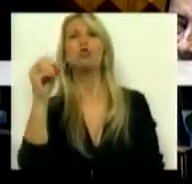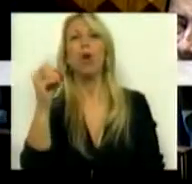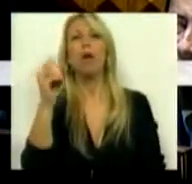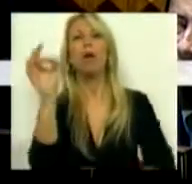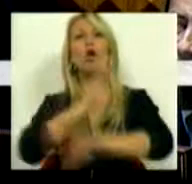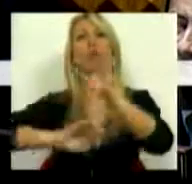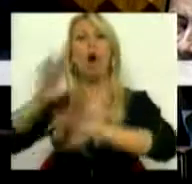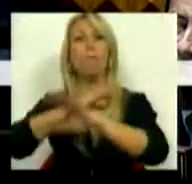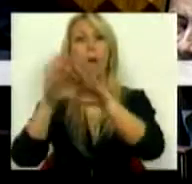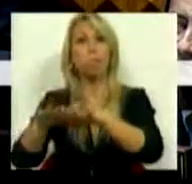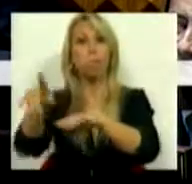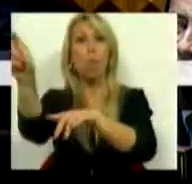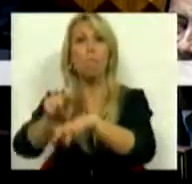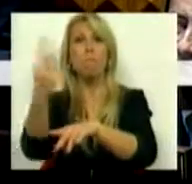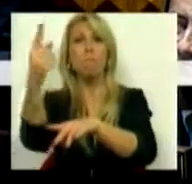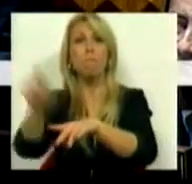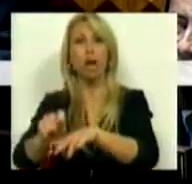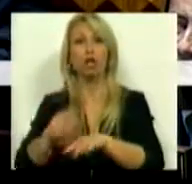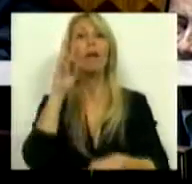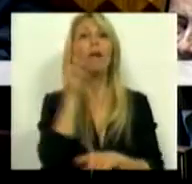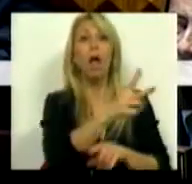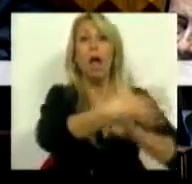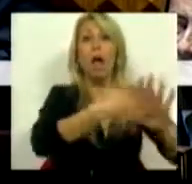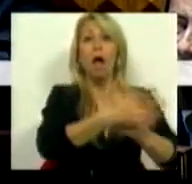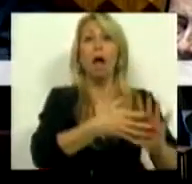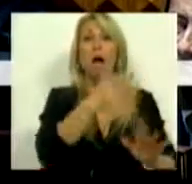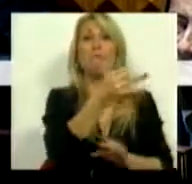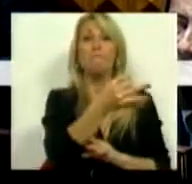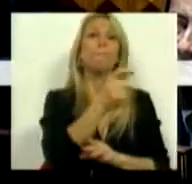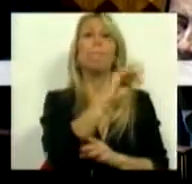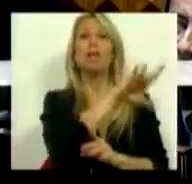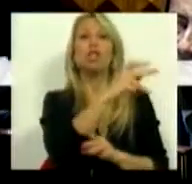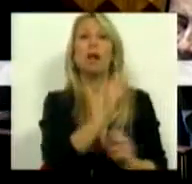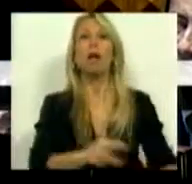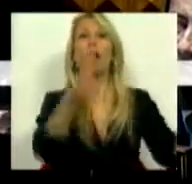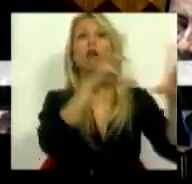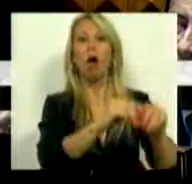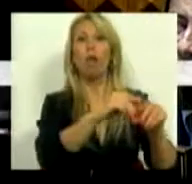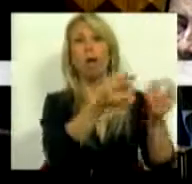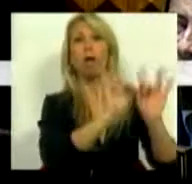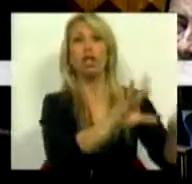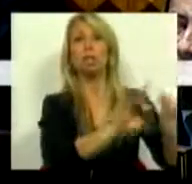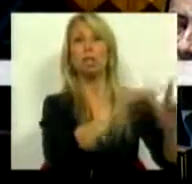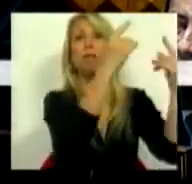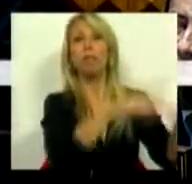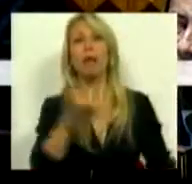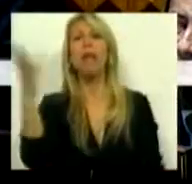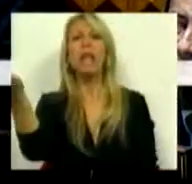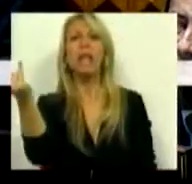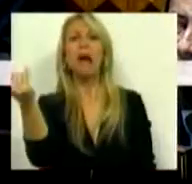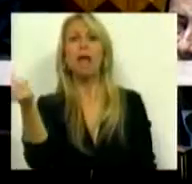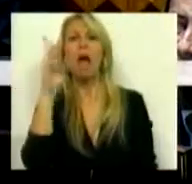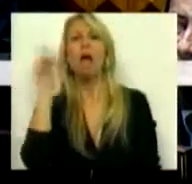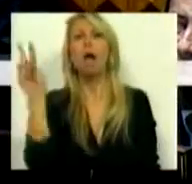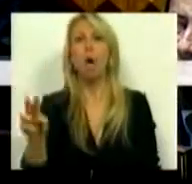o mês. É olhar para a Pesca Nova e ver a Pesca Nova a começar a despedir. É olhar para a IKEA e ver o que se está a passar. É olhar para a